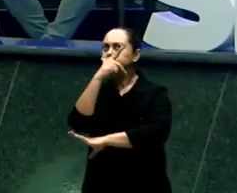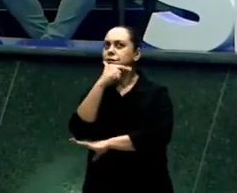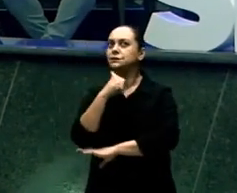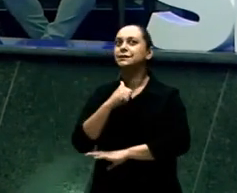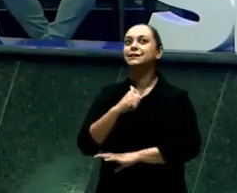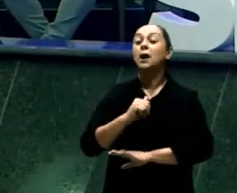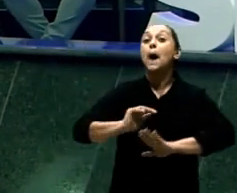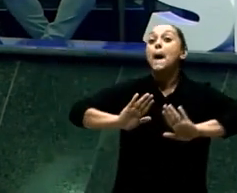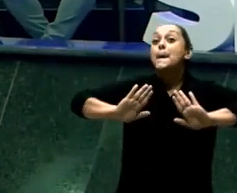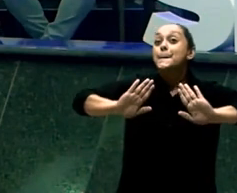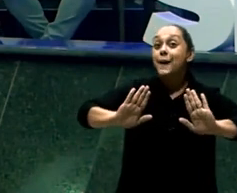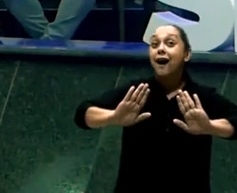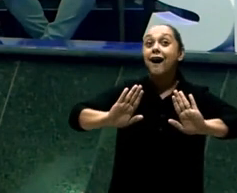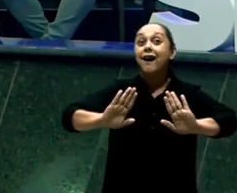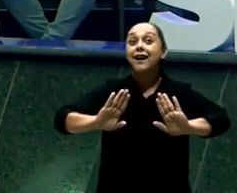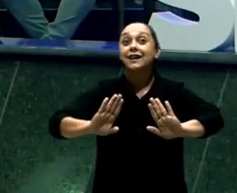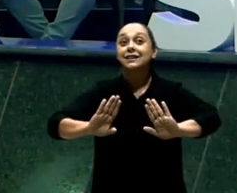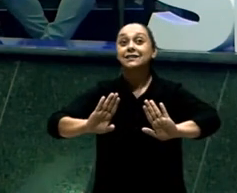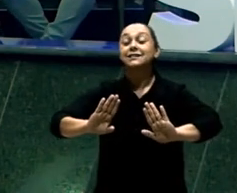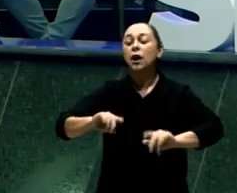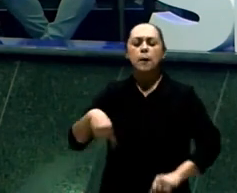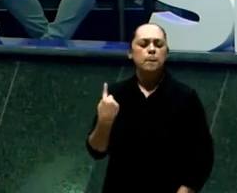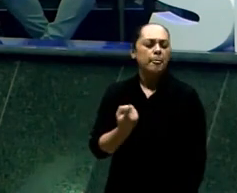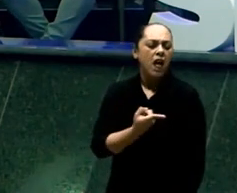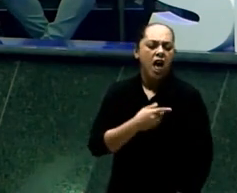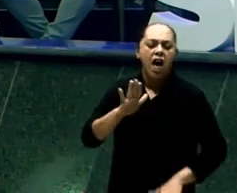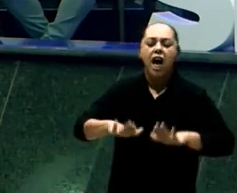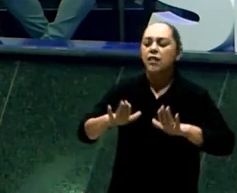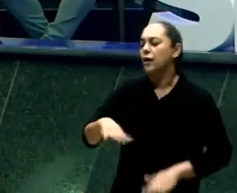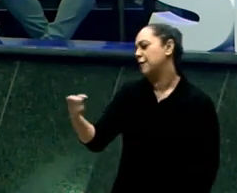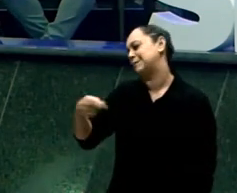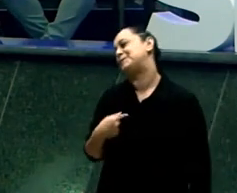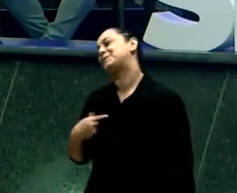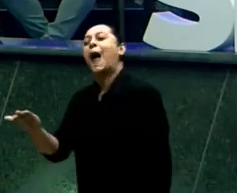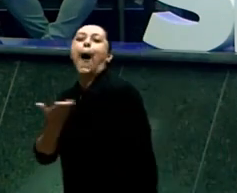Na adolescência Quem é teu amigo? Gostei dele Mãe Mas só porque Ele falou Que você está grande